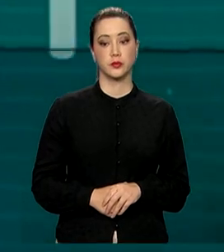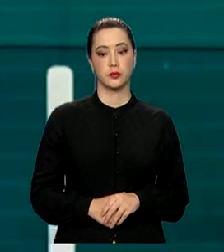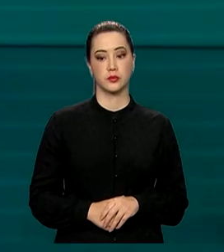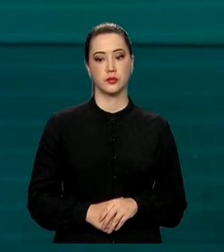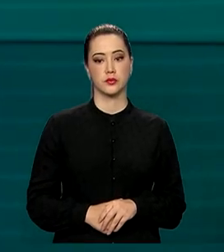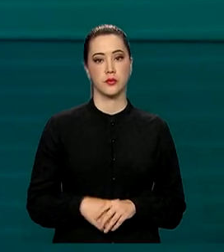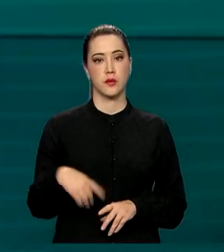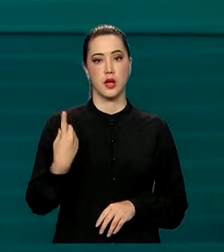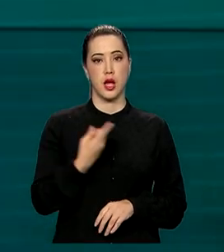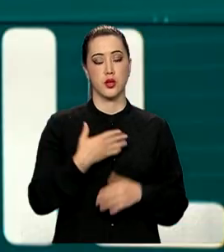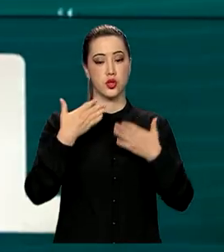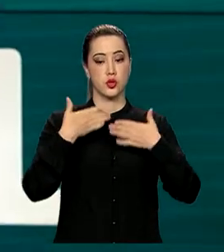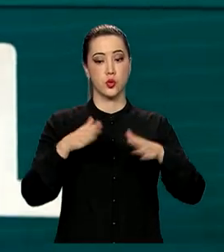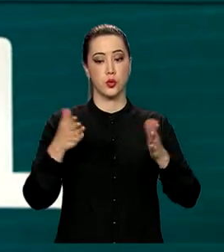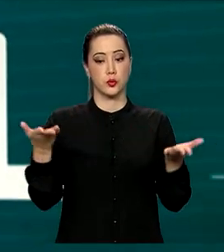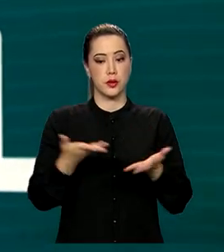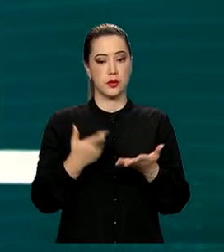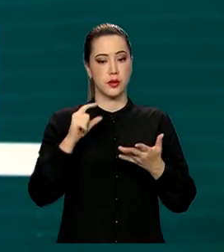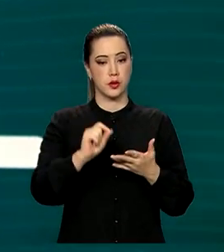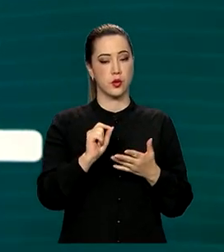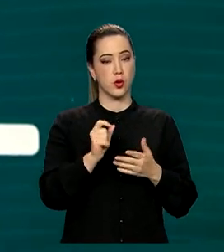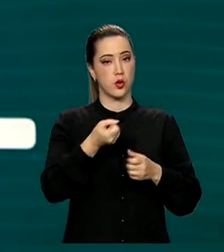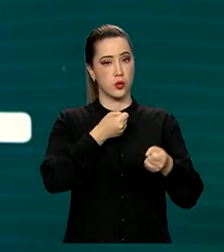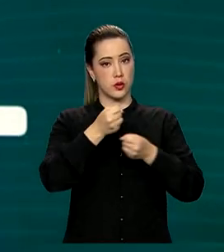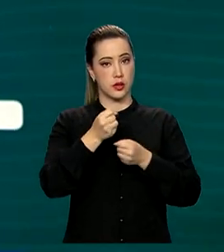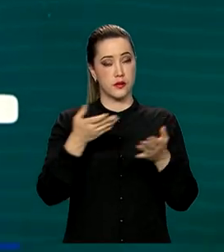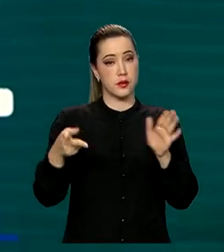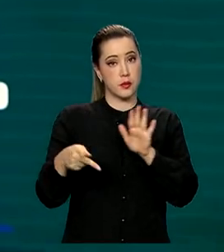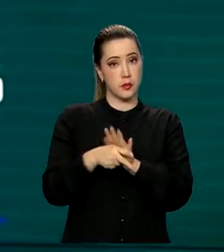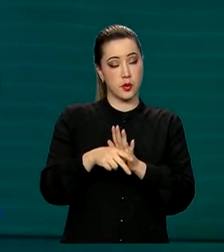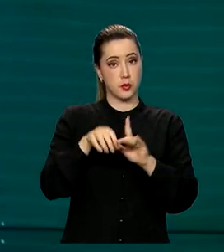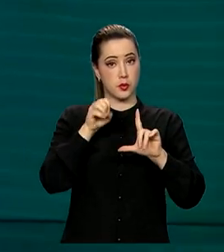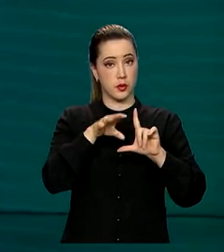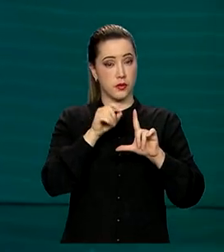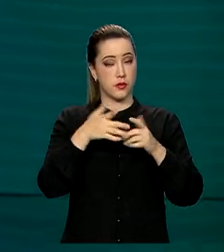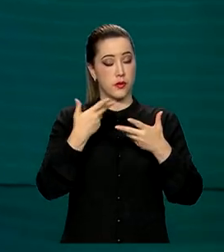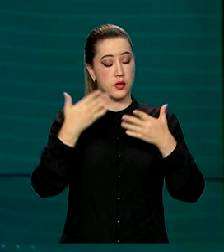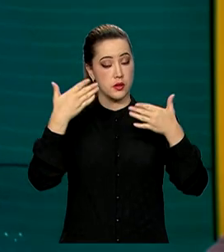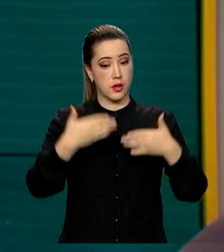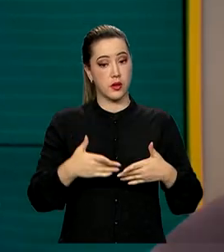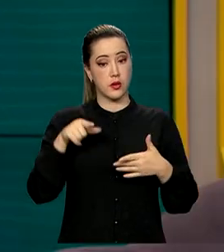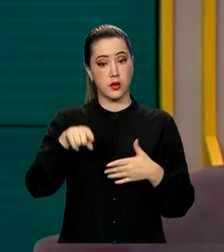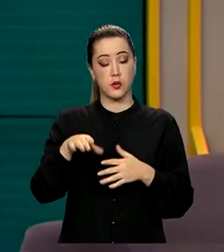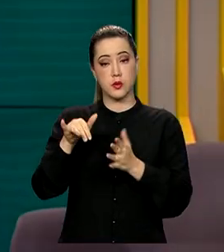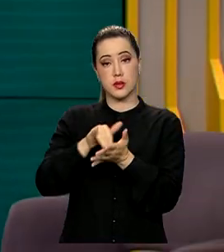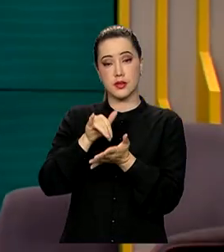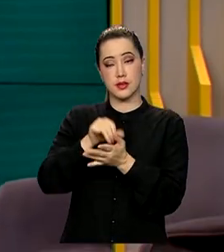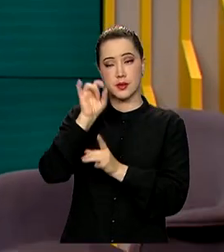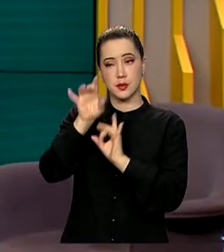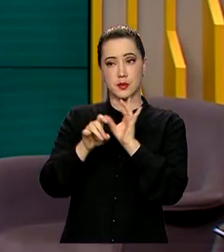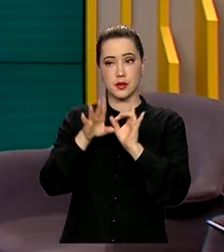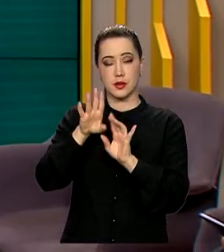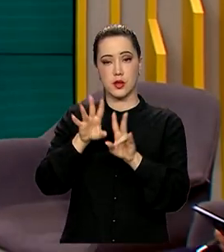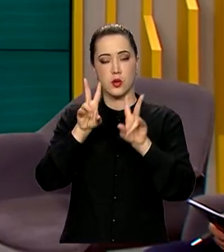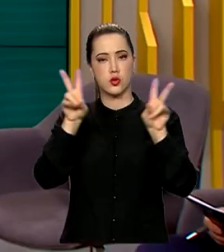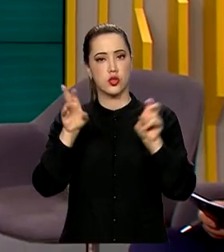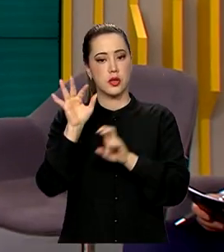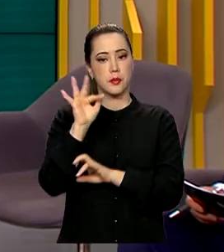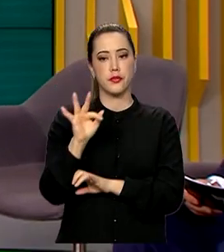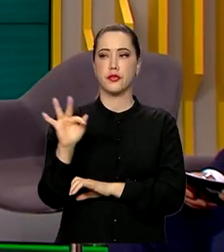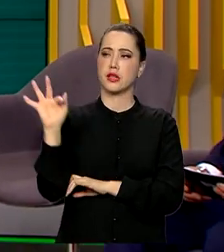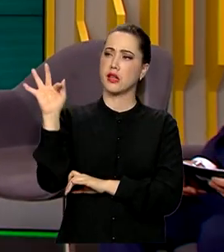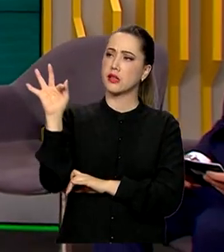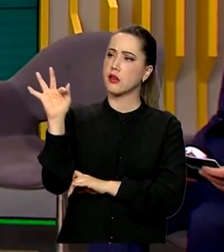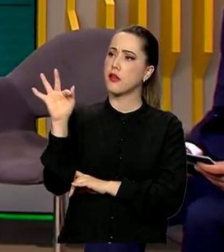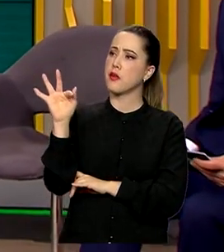E a gente já abre esse bloco com uma entrevista ao vivo aqui no estúdio com o secretário especial de assuntos federativos, André